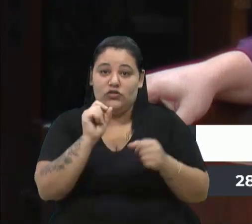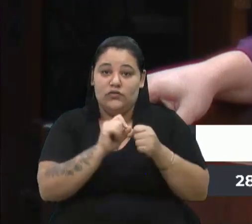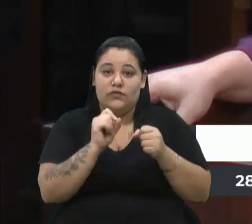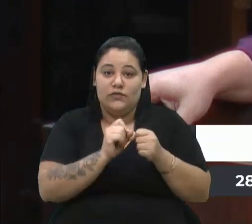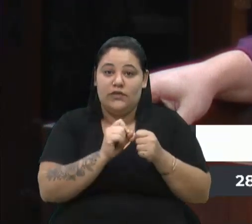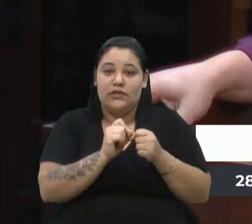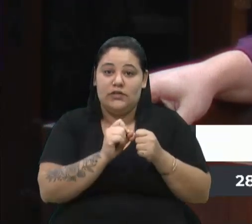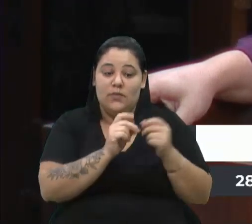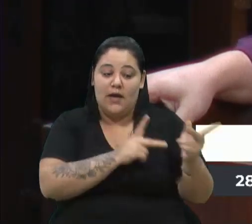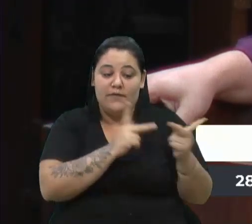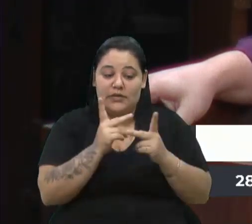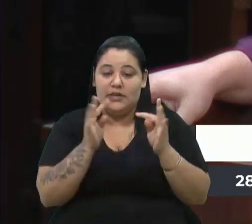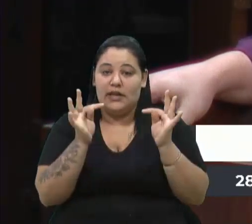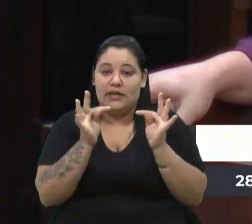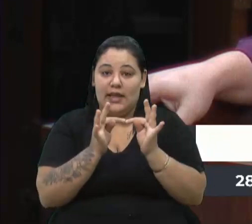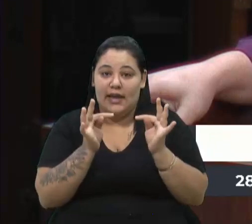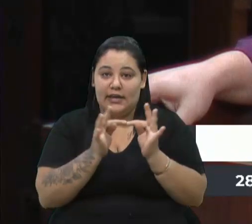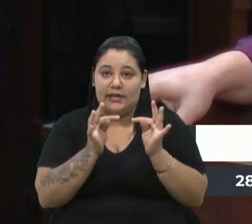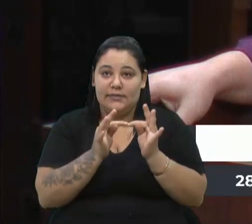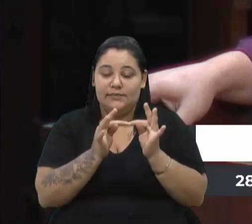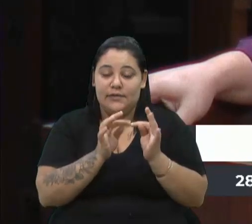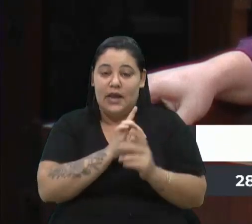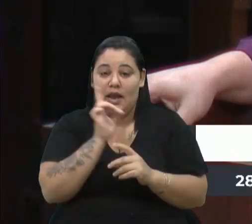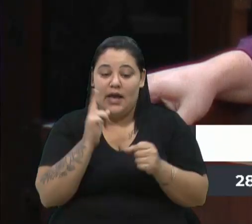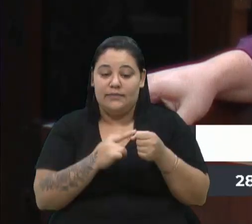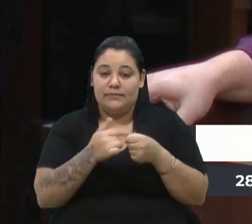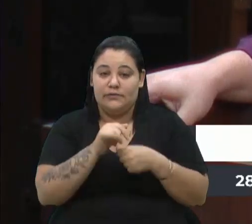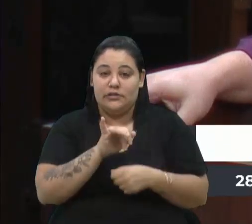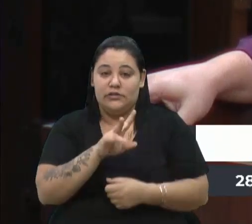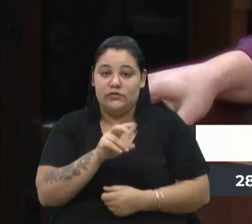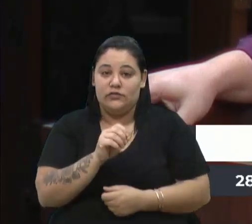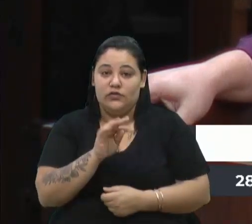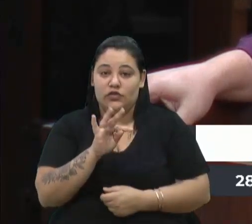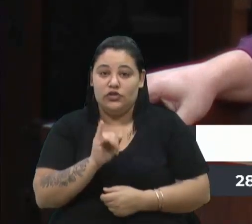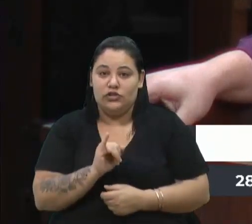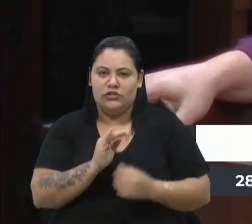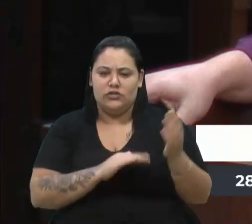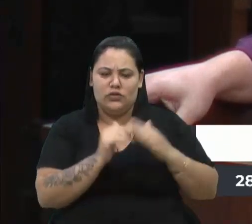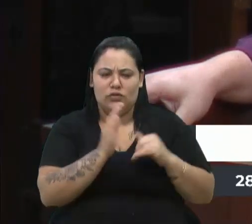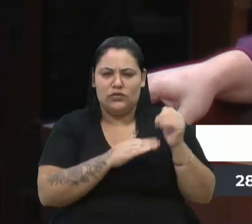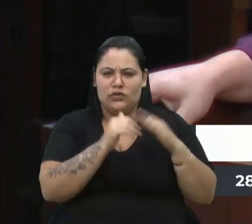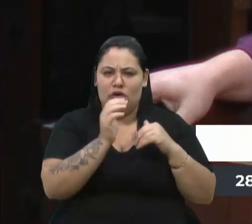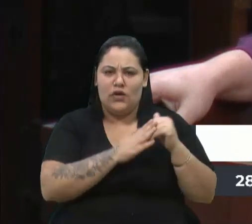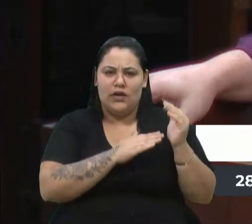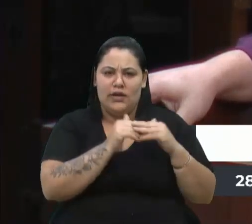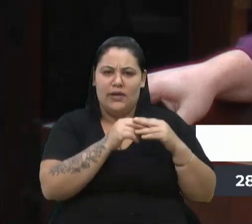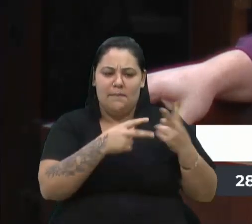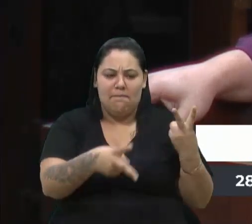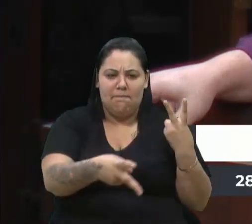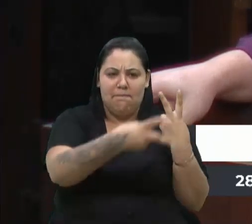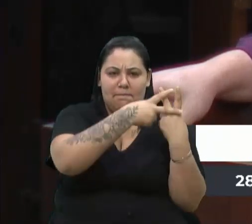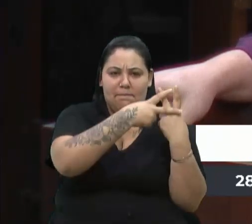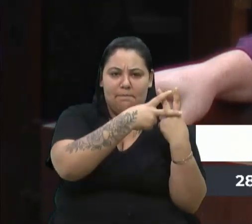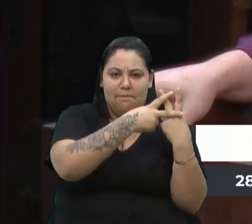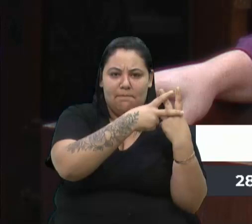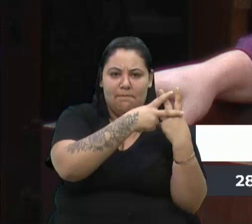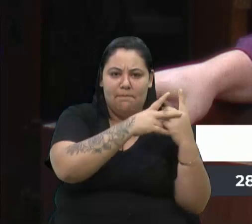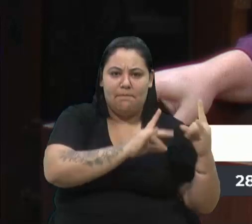técnica na empresa Visa, em Ivoti eles lá constroem presídio, UBS, escola,